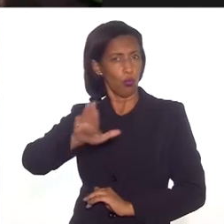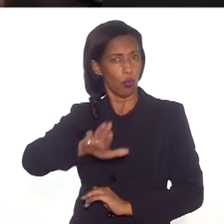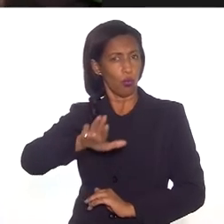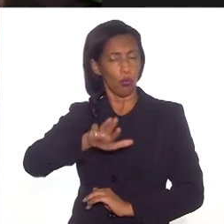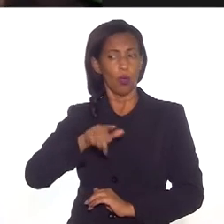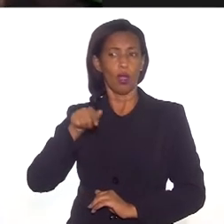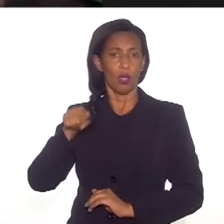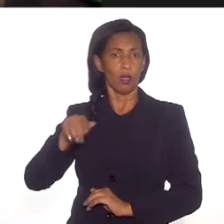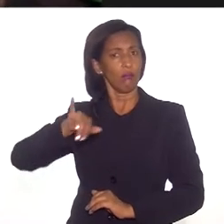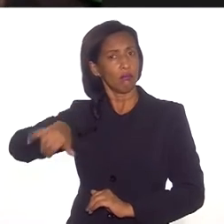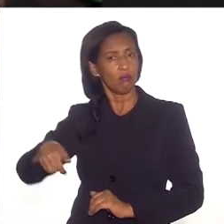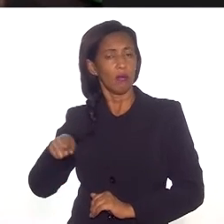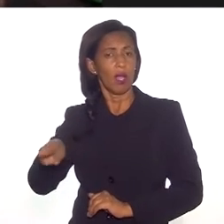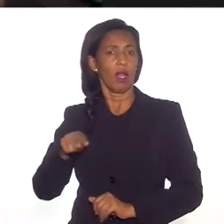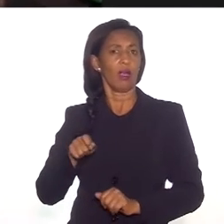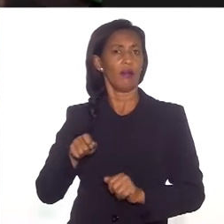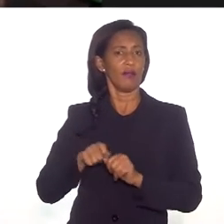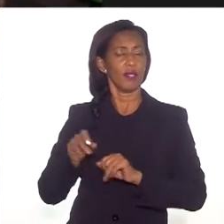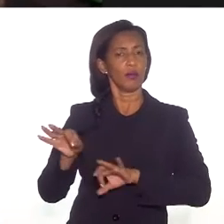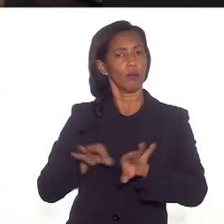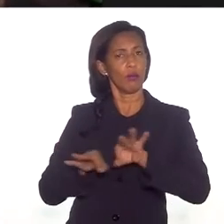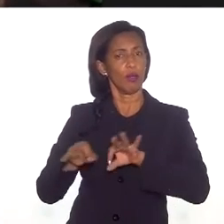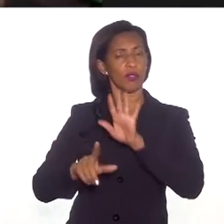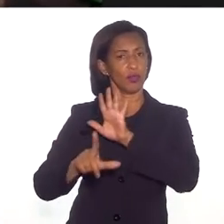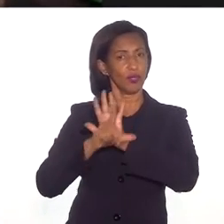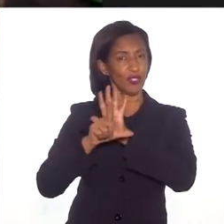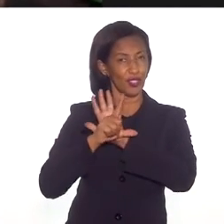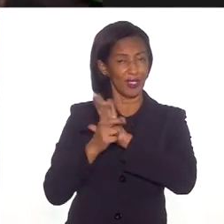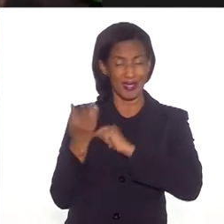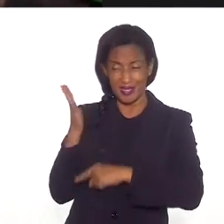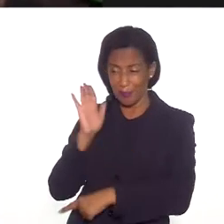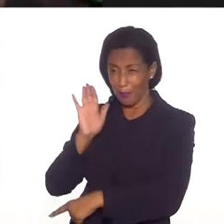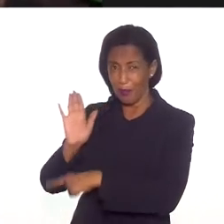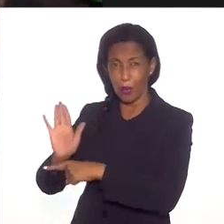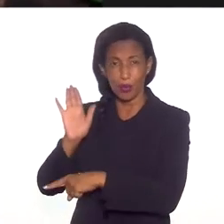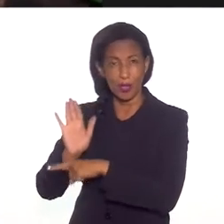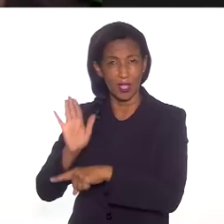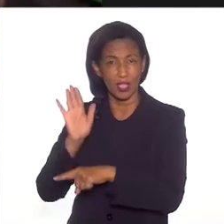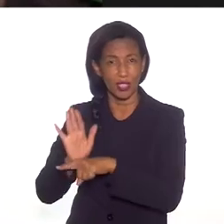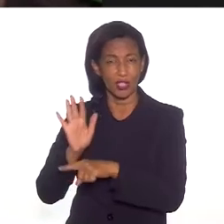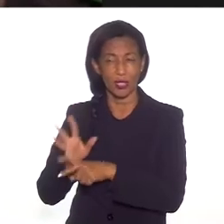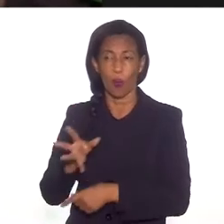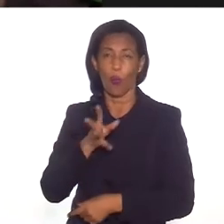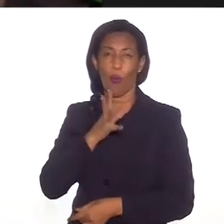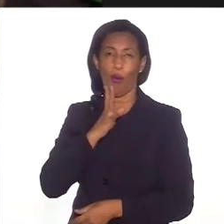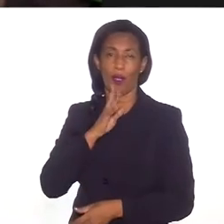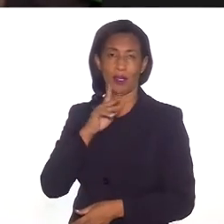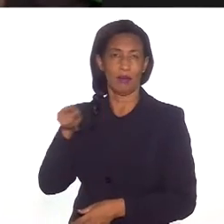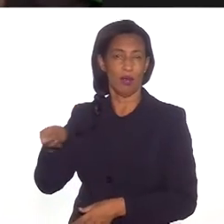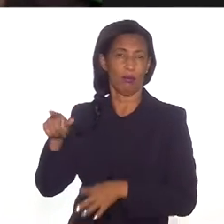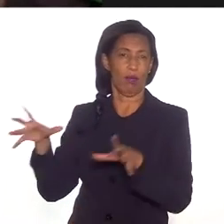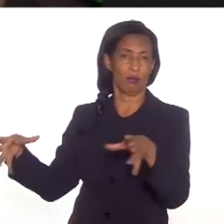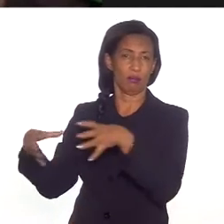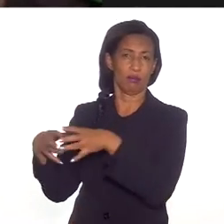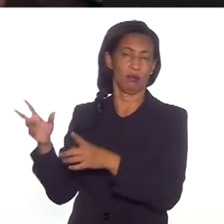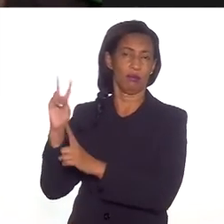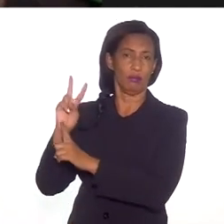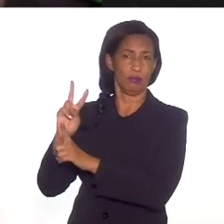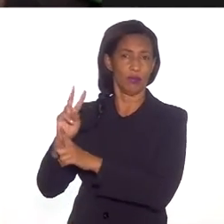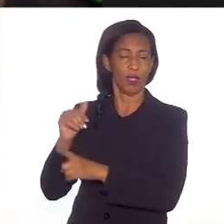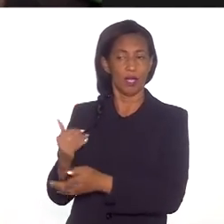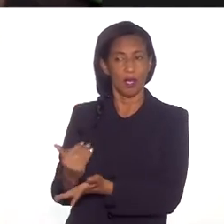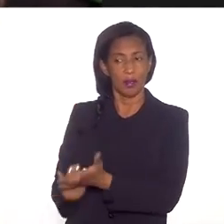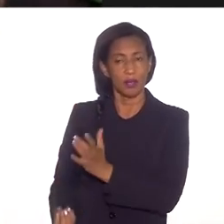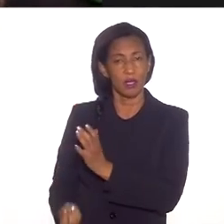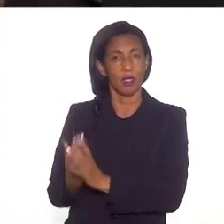se fez um projeto de lei em que se protegia esses conhecimentos tradicionais. e,